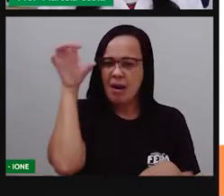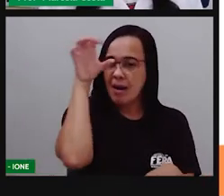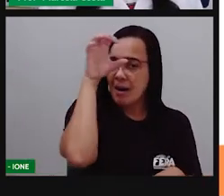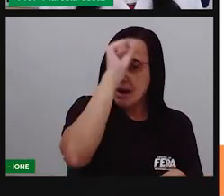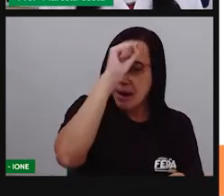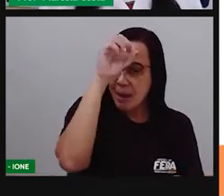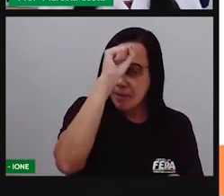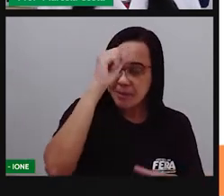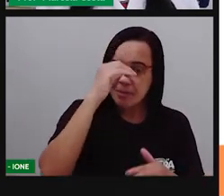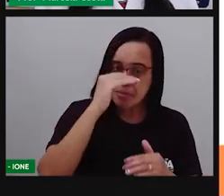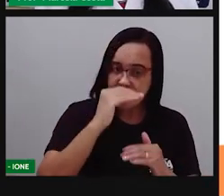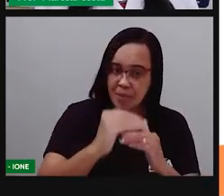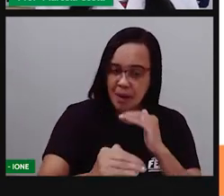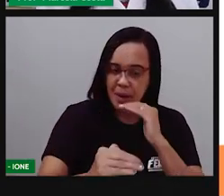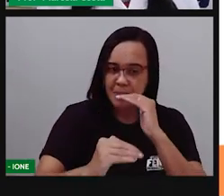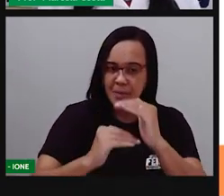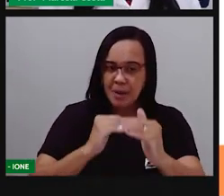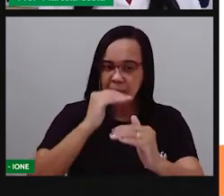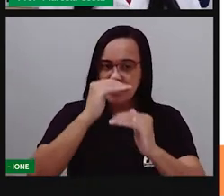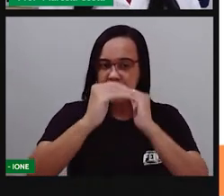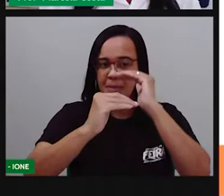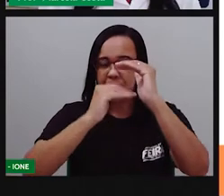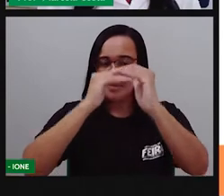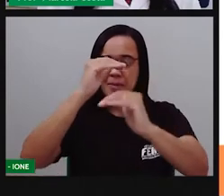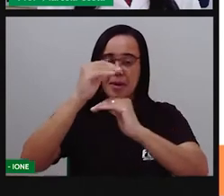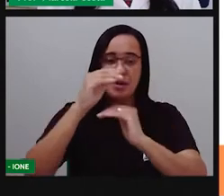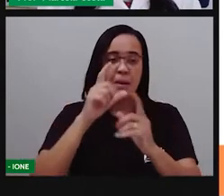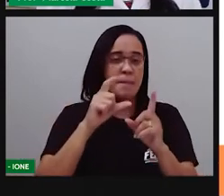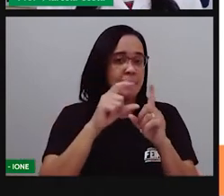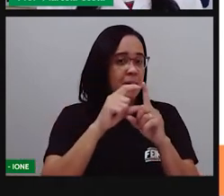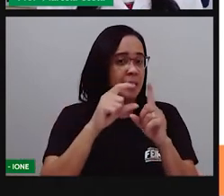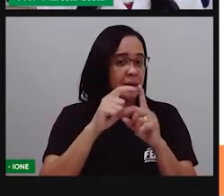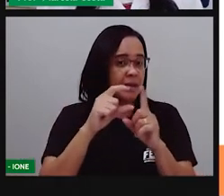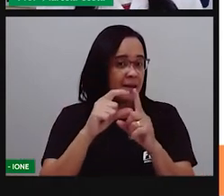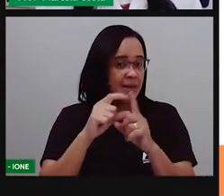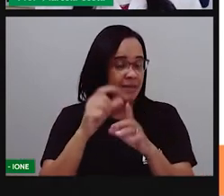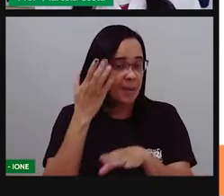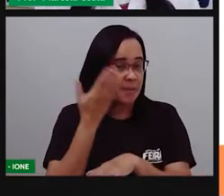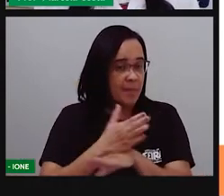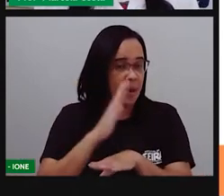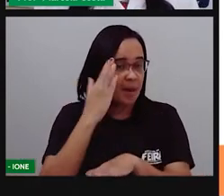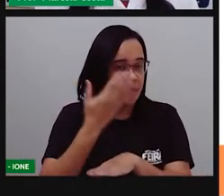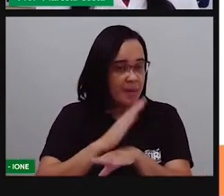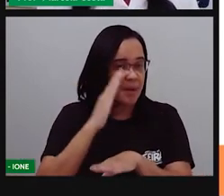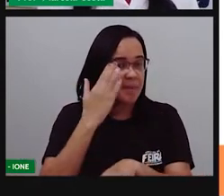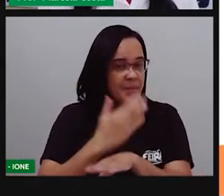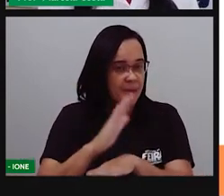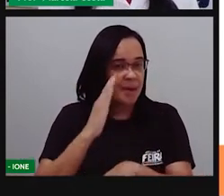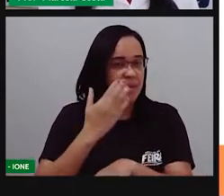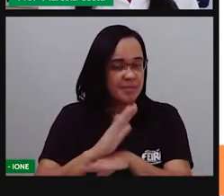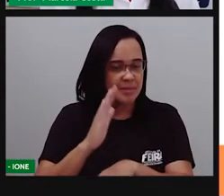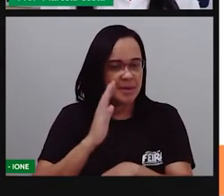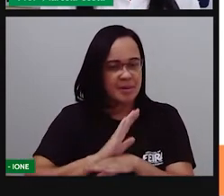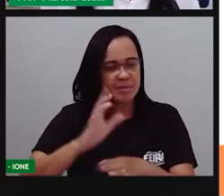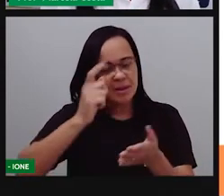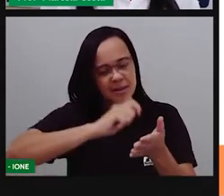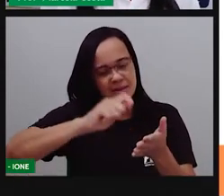-língua. E da aprendizagem dessas palavras. Treinando a habilidade de escrita e da leitura.